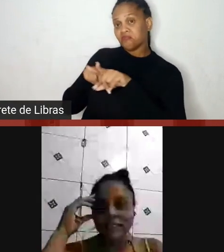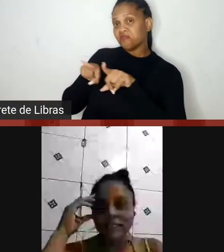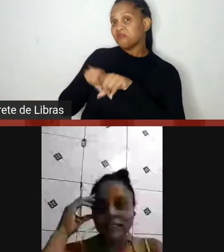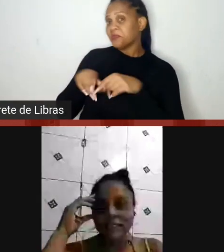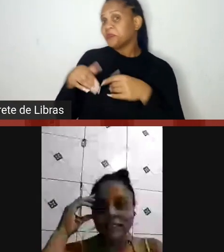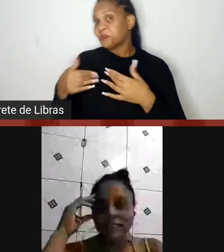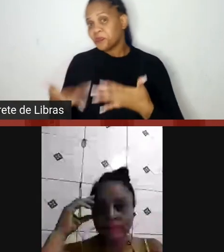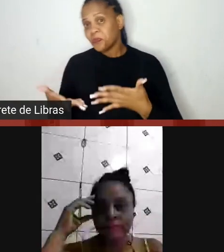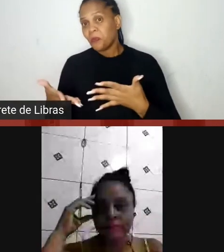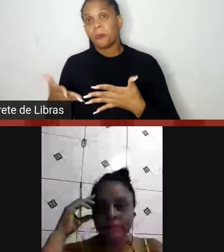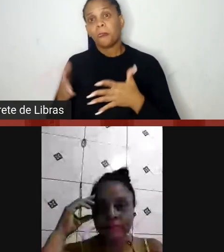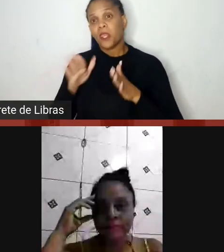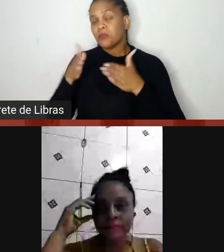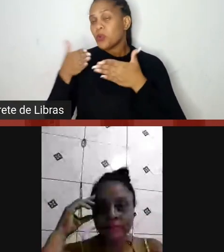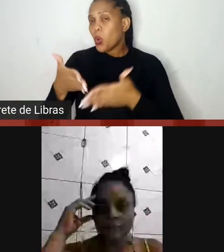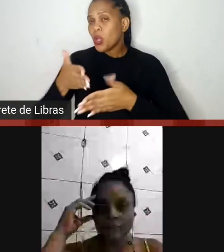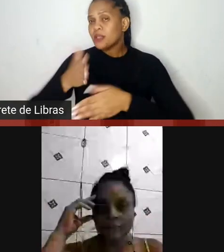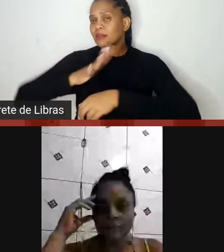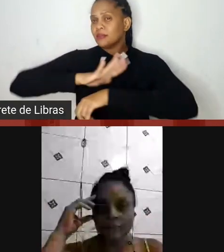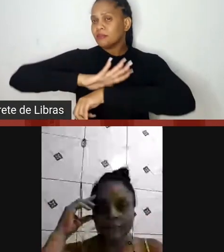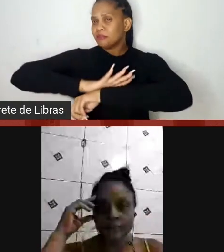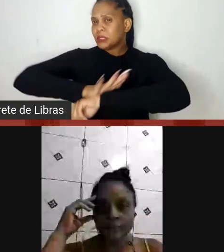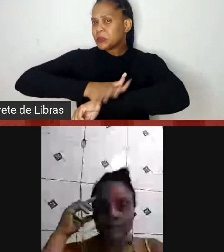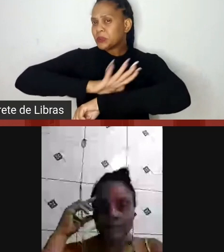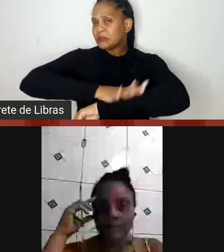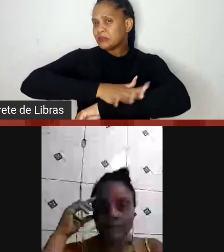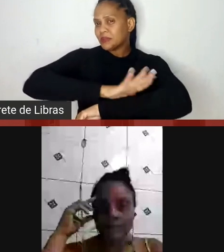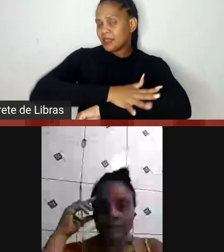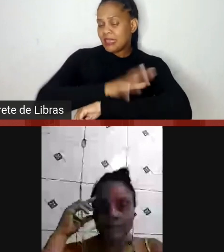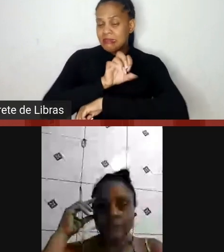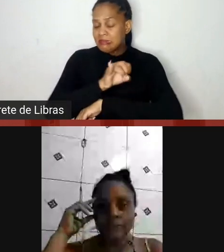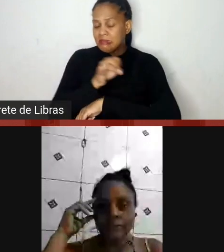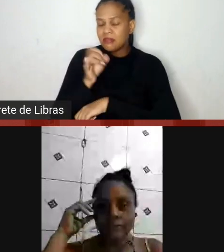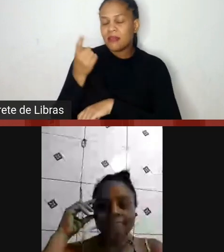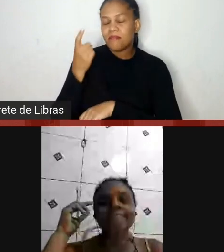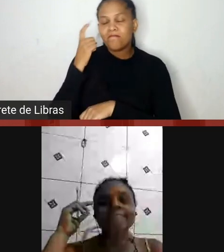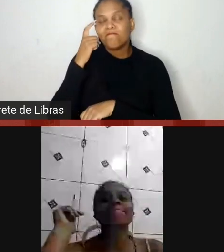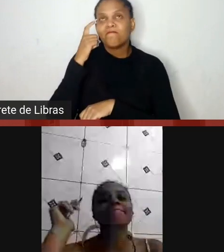essa questão do preconceito, porque se você for parar para pensar, por exemplo,